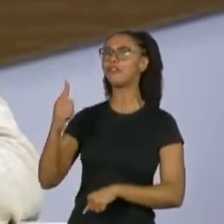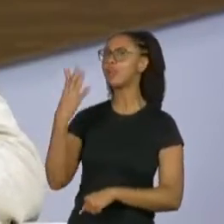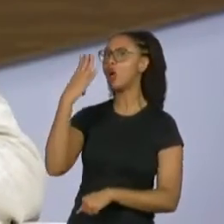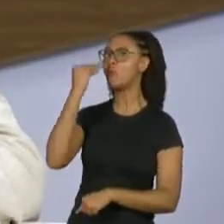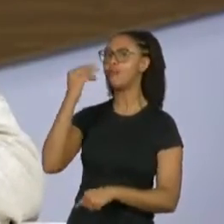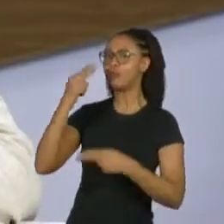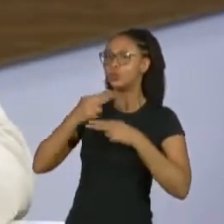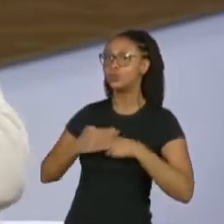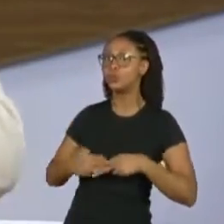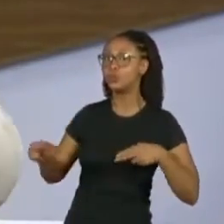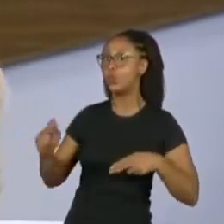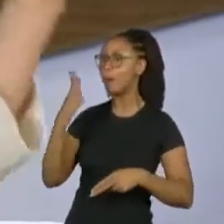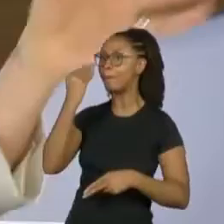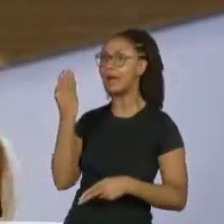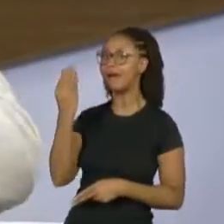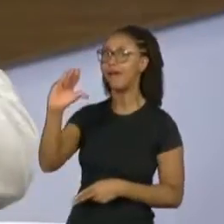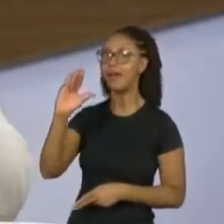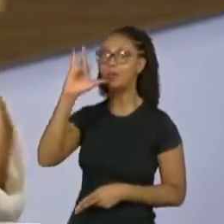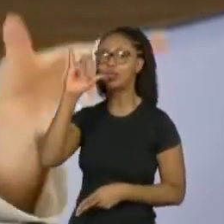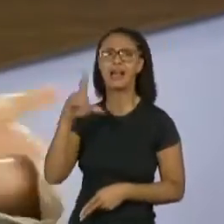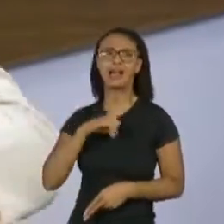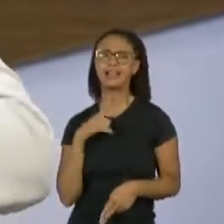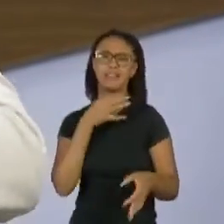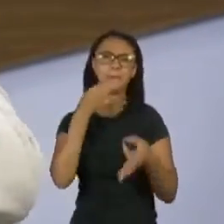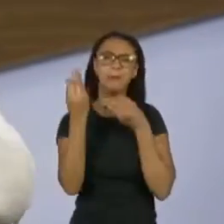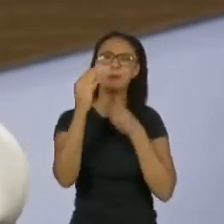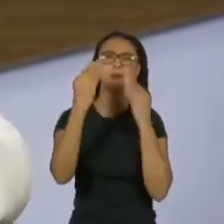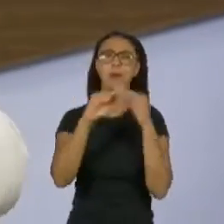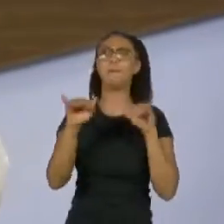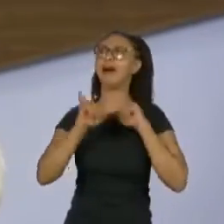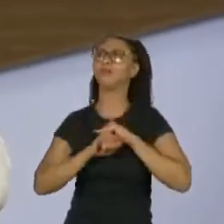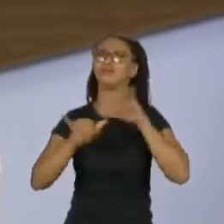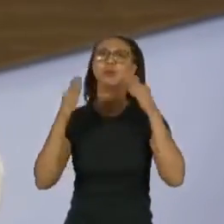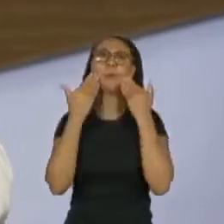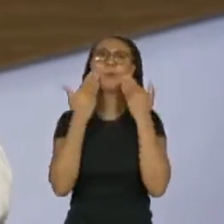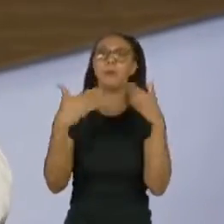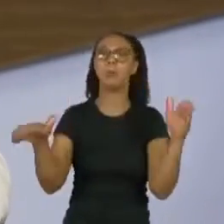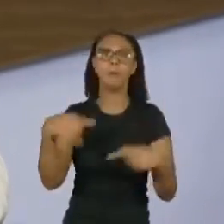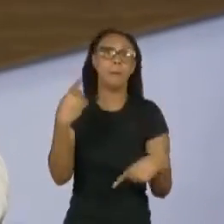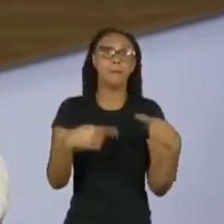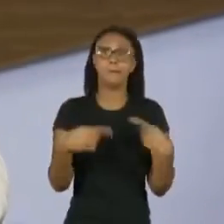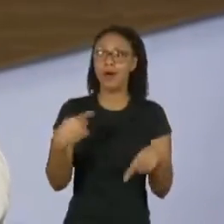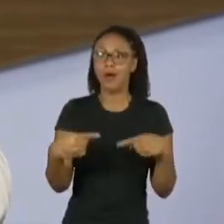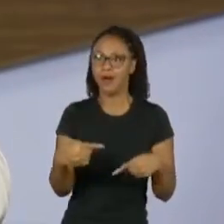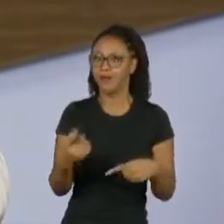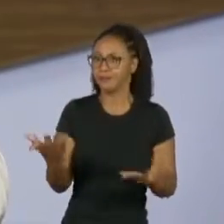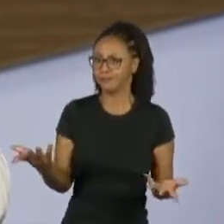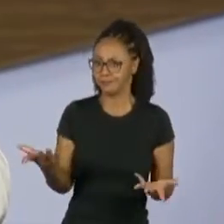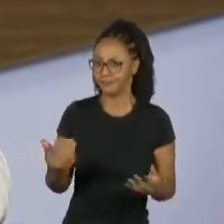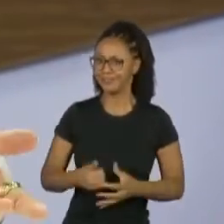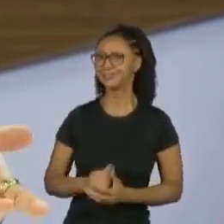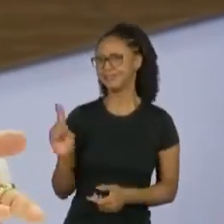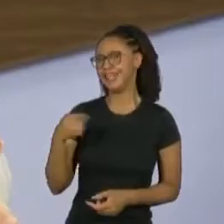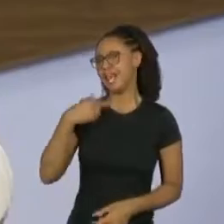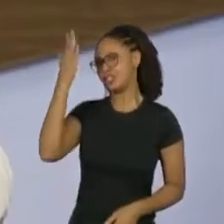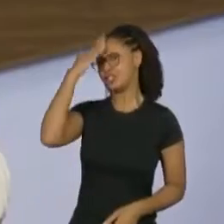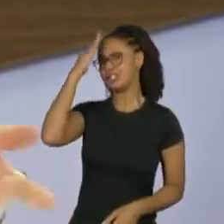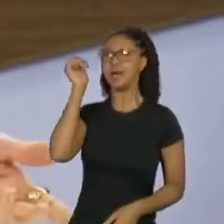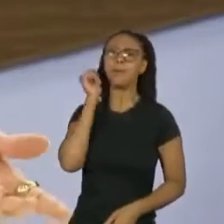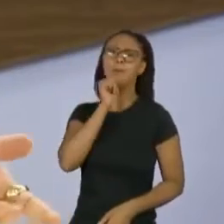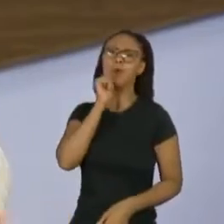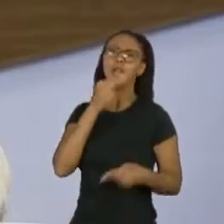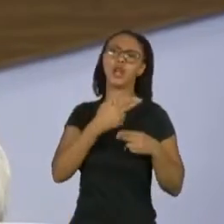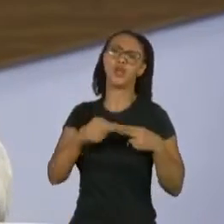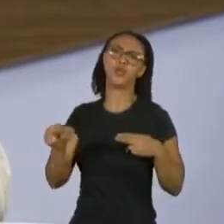Instagram. E aí, bá, zoom, zoom, zoom, sai na mídia, né, uma polêmica, porque a gente sabe que mulheres colocam fotos